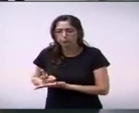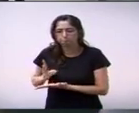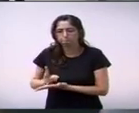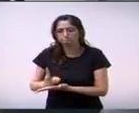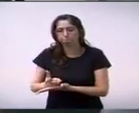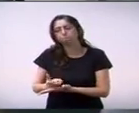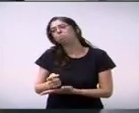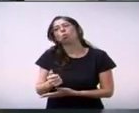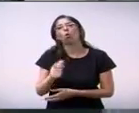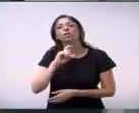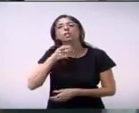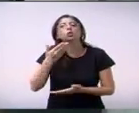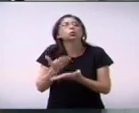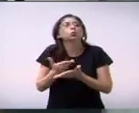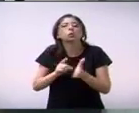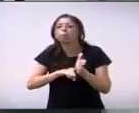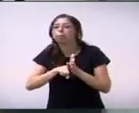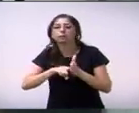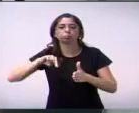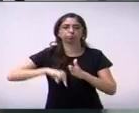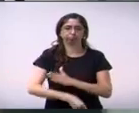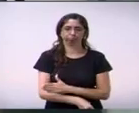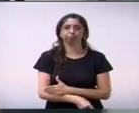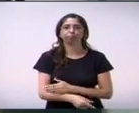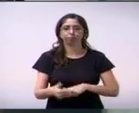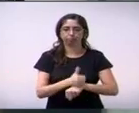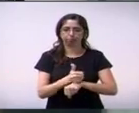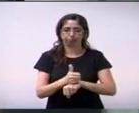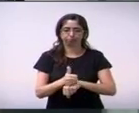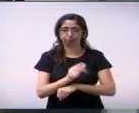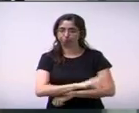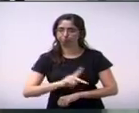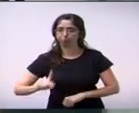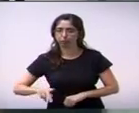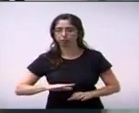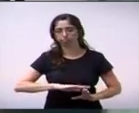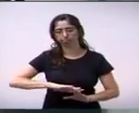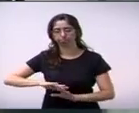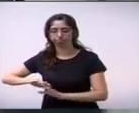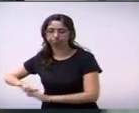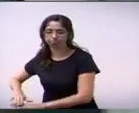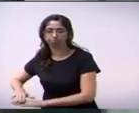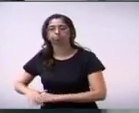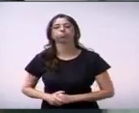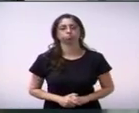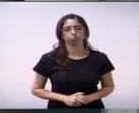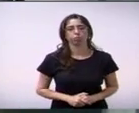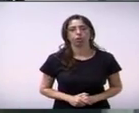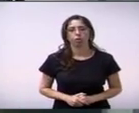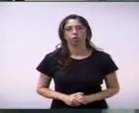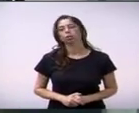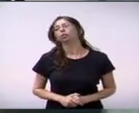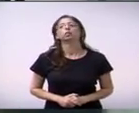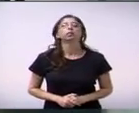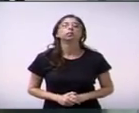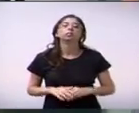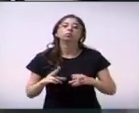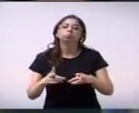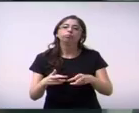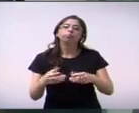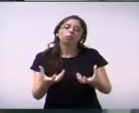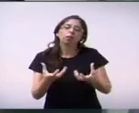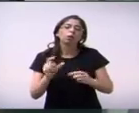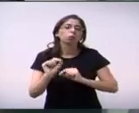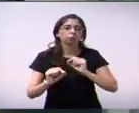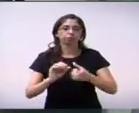Presidente, aproveito também, e acho que é pela primeira vez no mandato, parabenizar não apenas o prefeito,